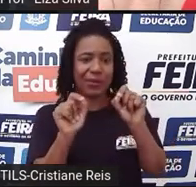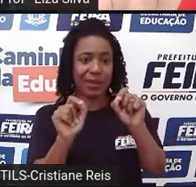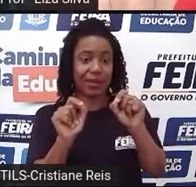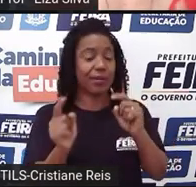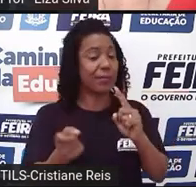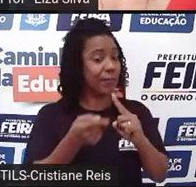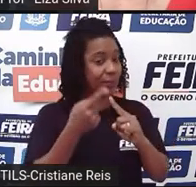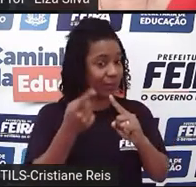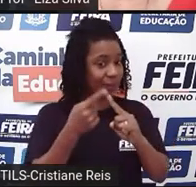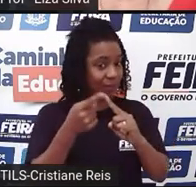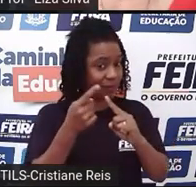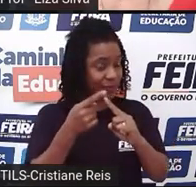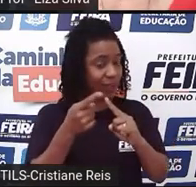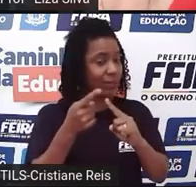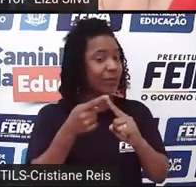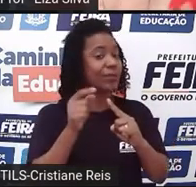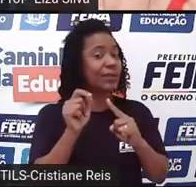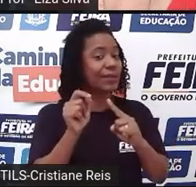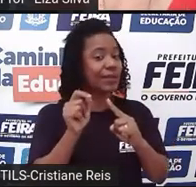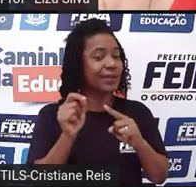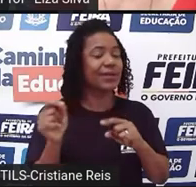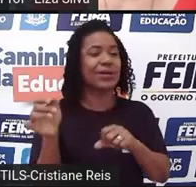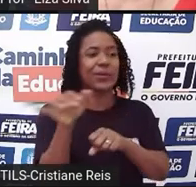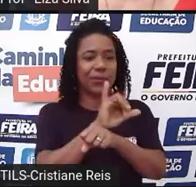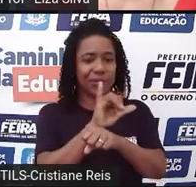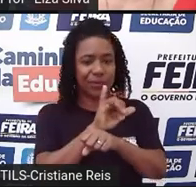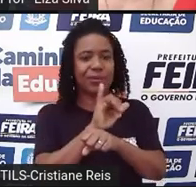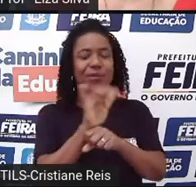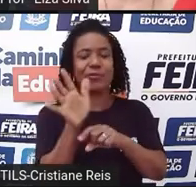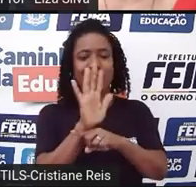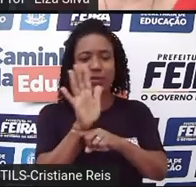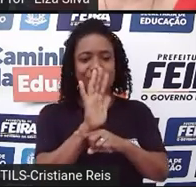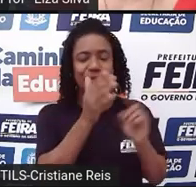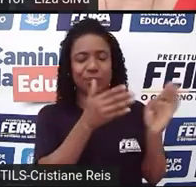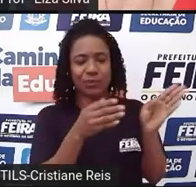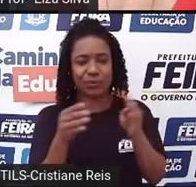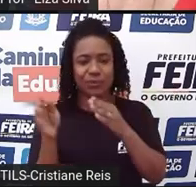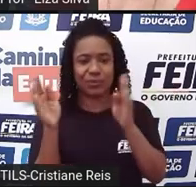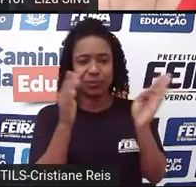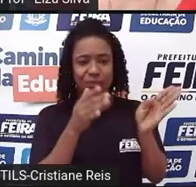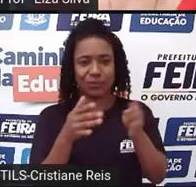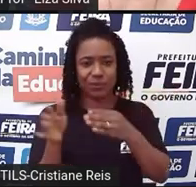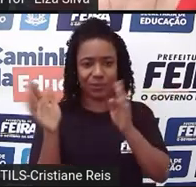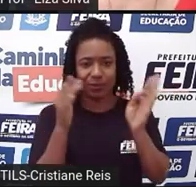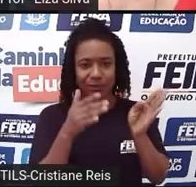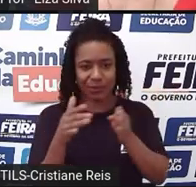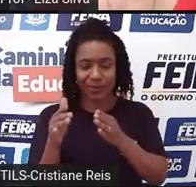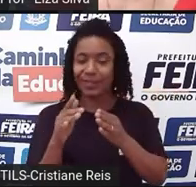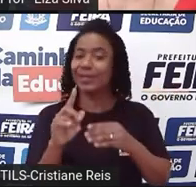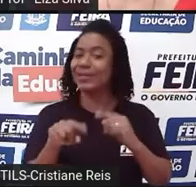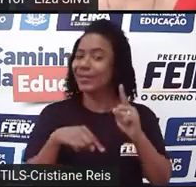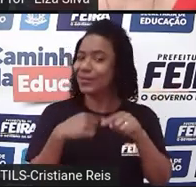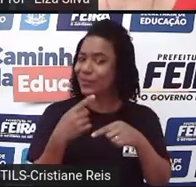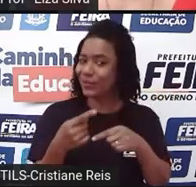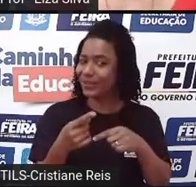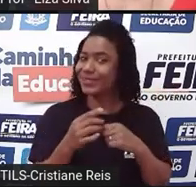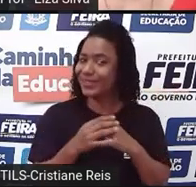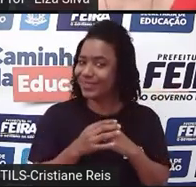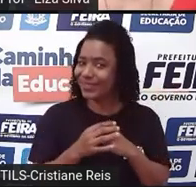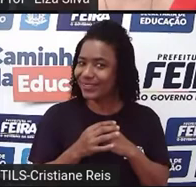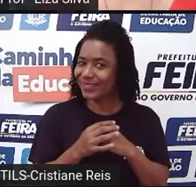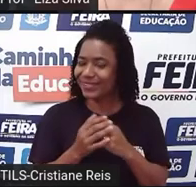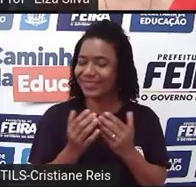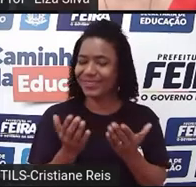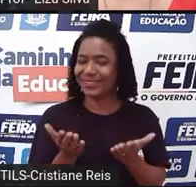novamente, e com base nesse vídeo, nós vamos fazer o quê? Number the actions in the right